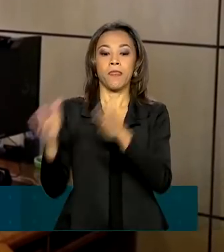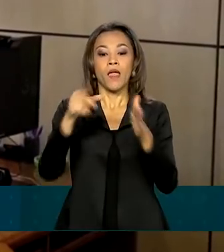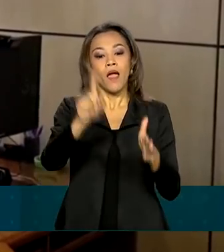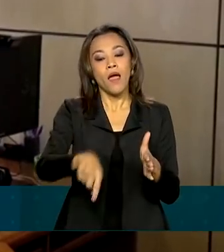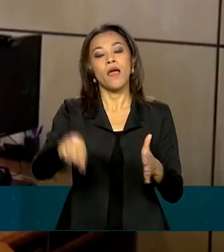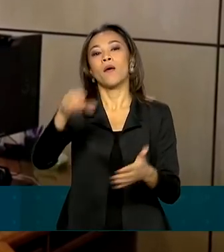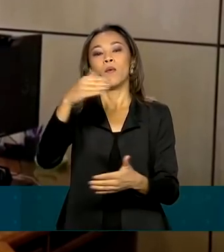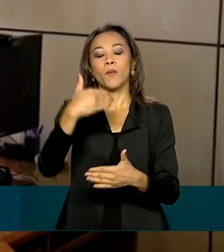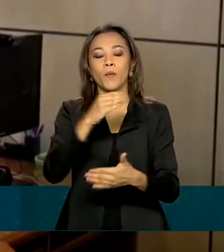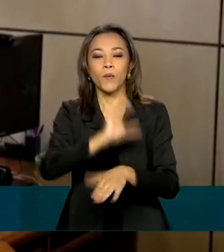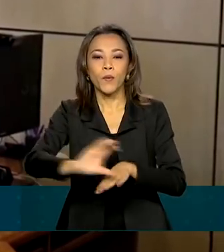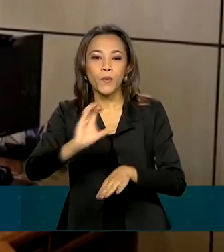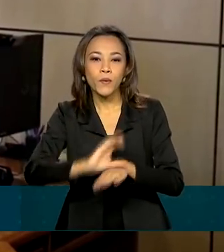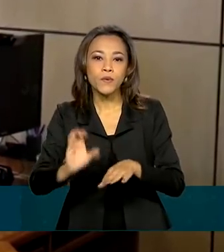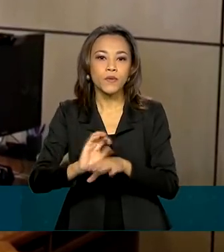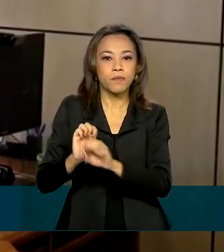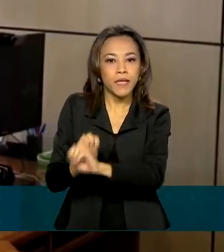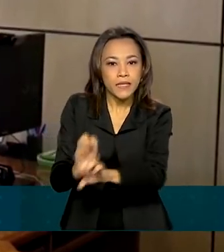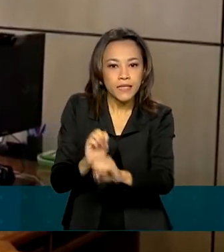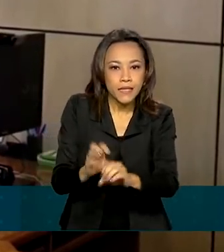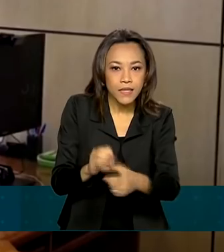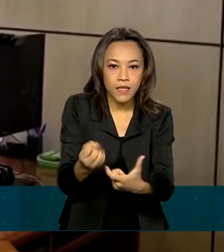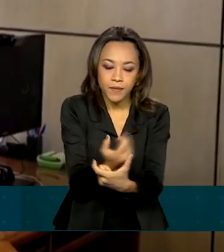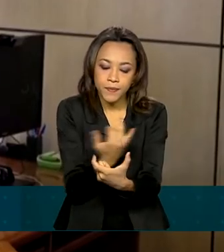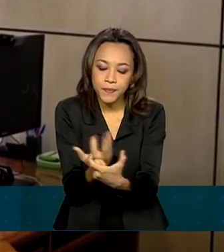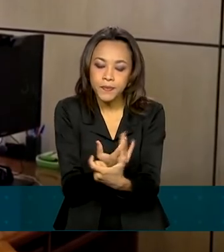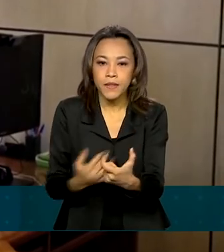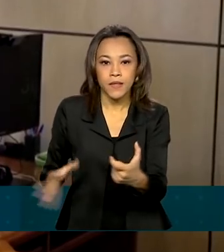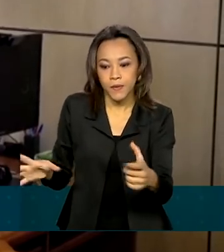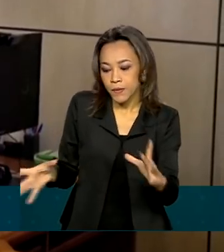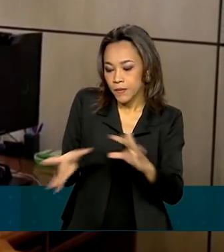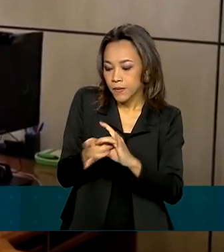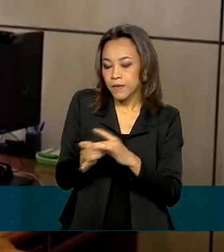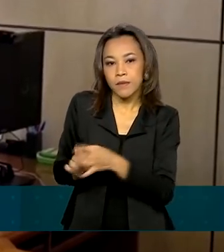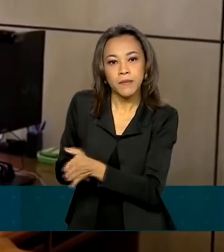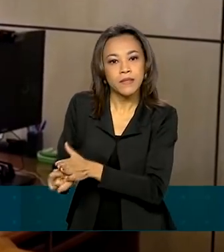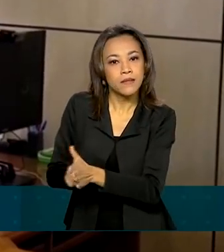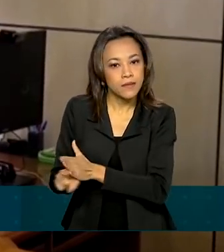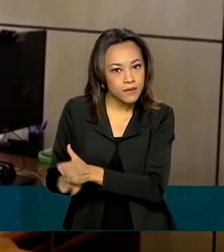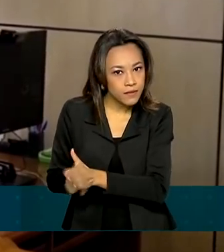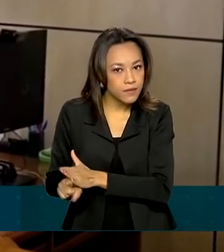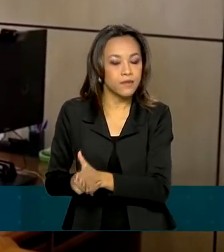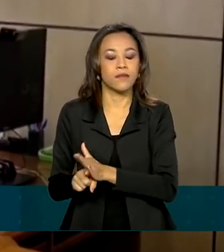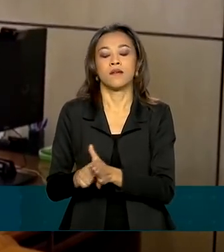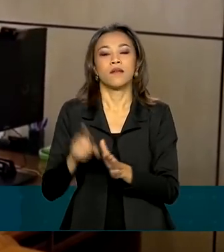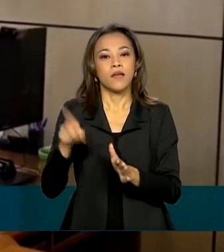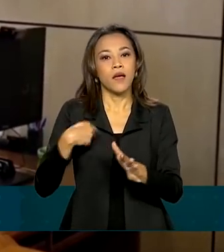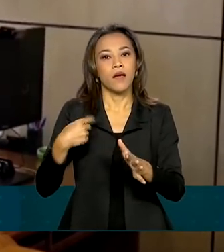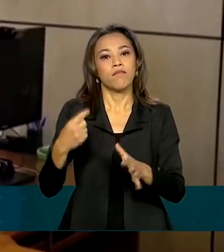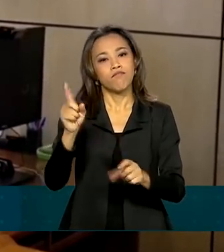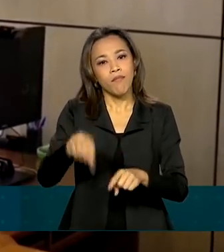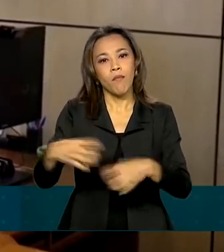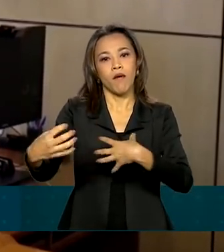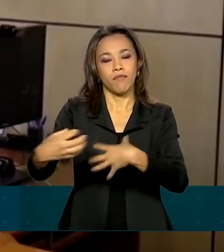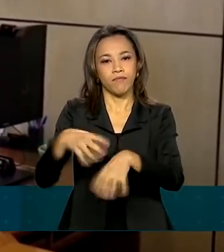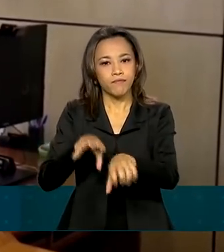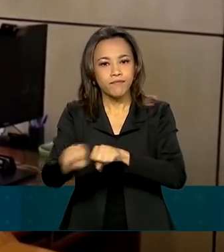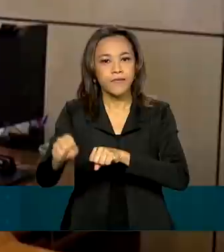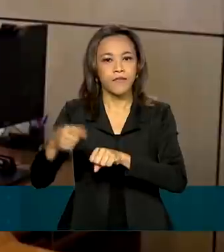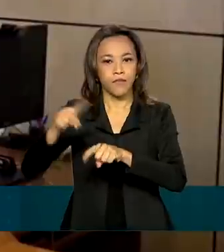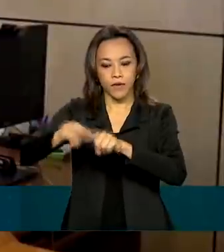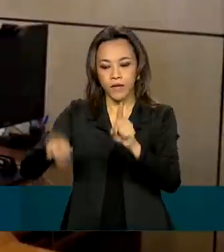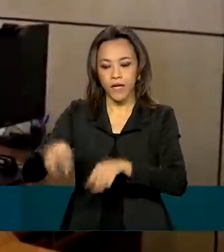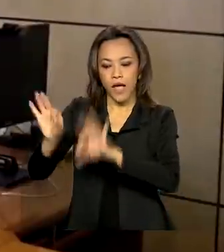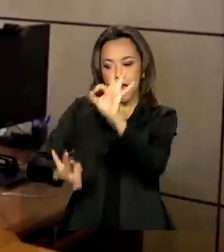escolar, baseado em evidências científicas, um curso inspirado numa formação que foi elaborada pela